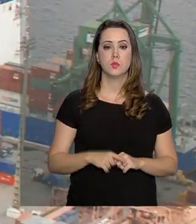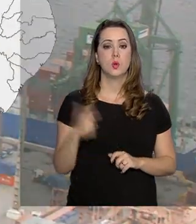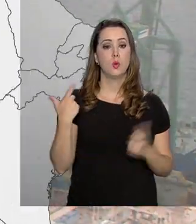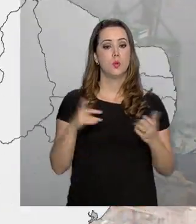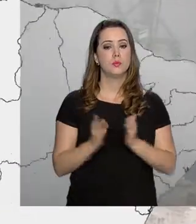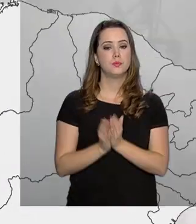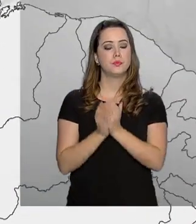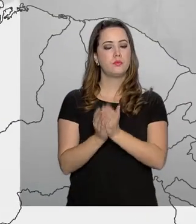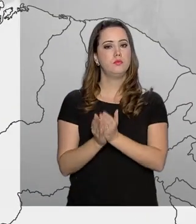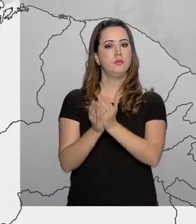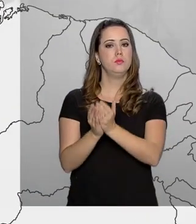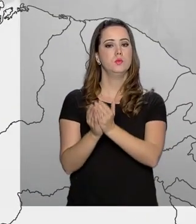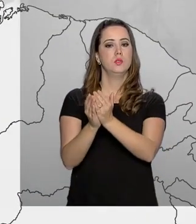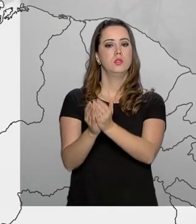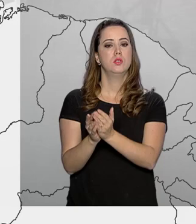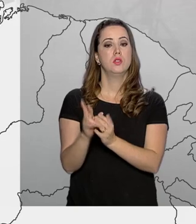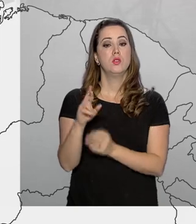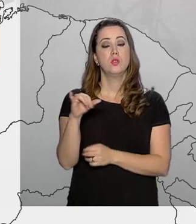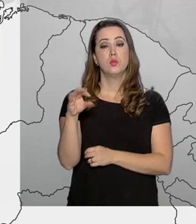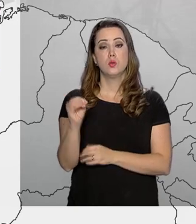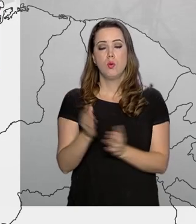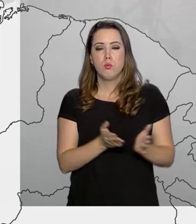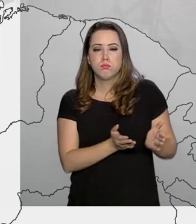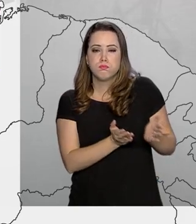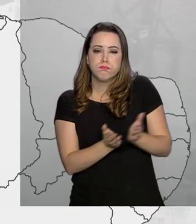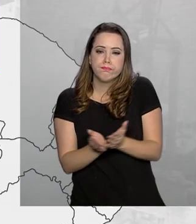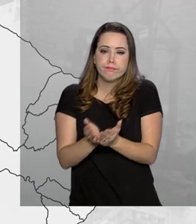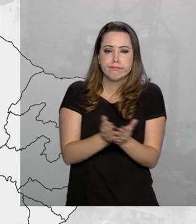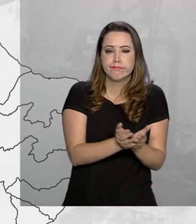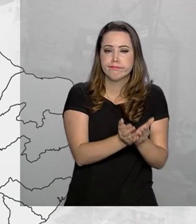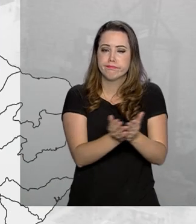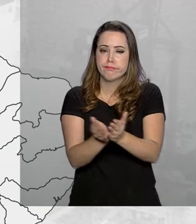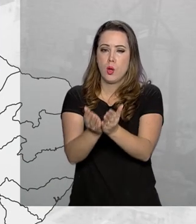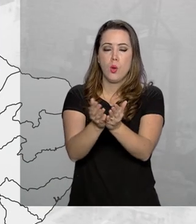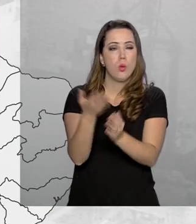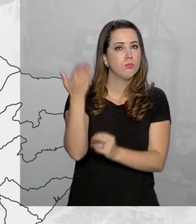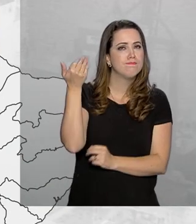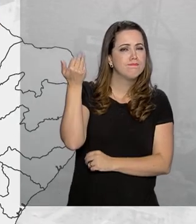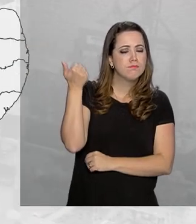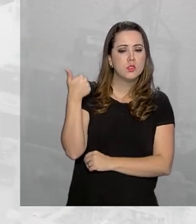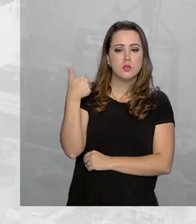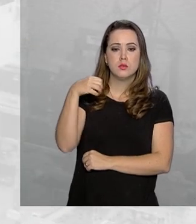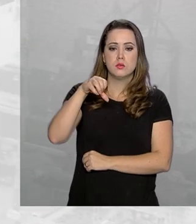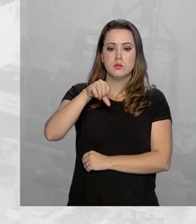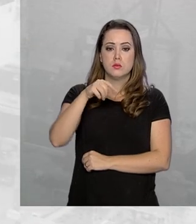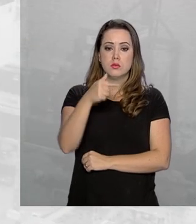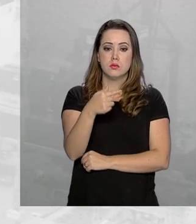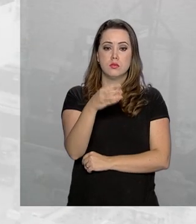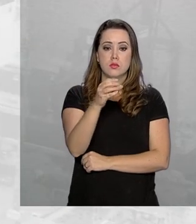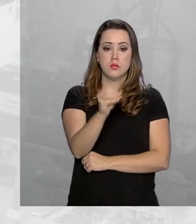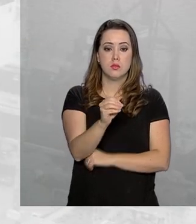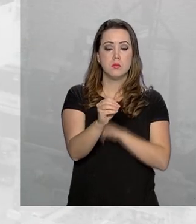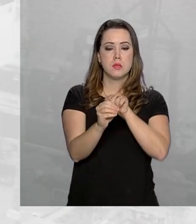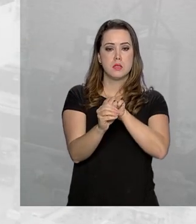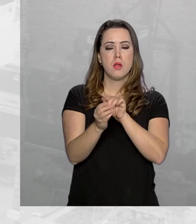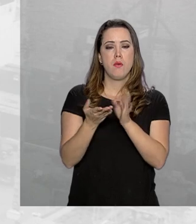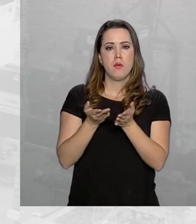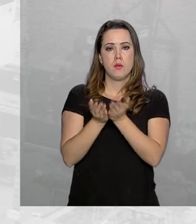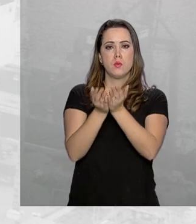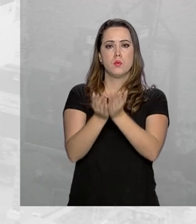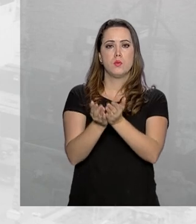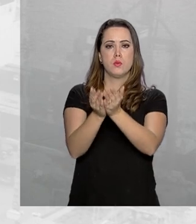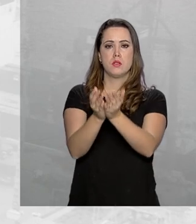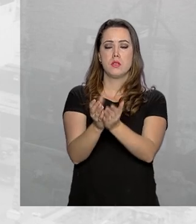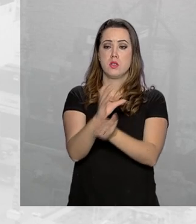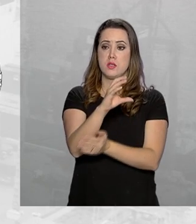Santarém, localizado no Rio Tapajós, começou a operar em 1970 e é responsável por escoar parte da produção do